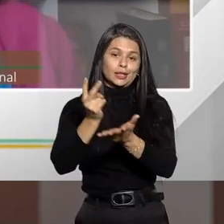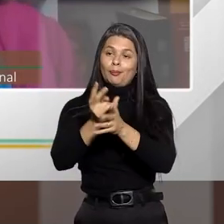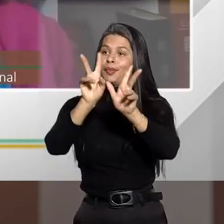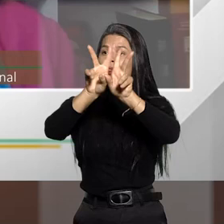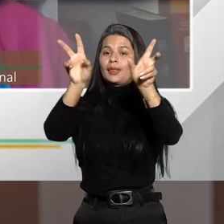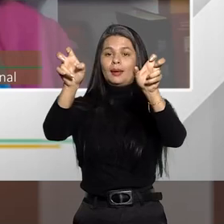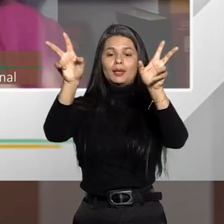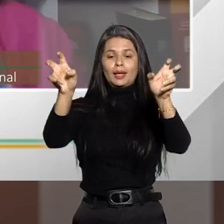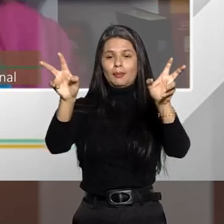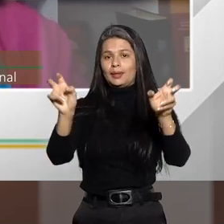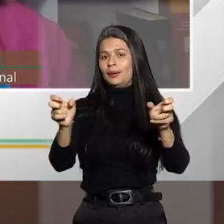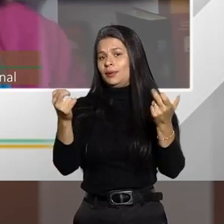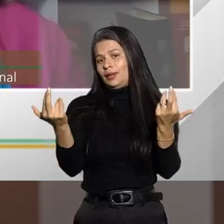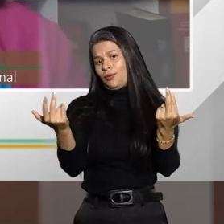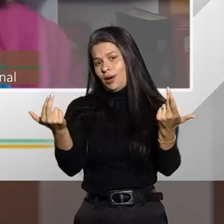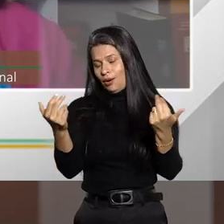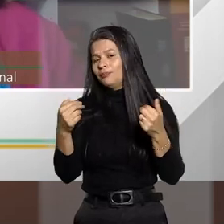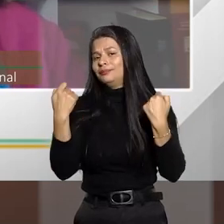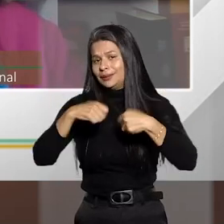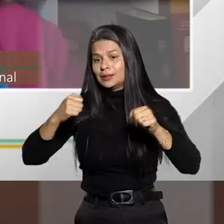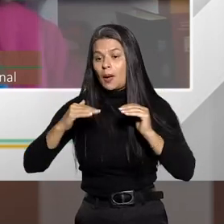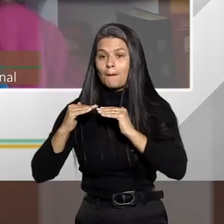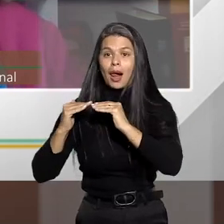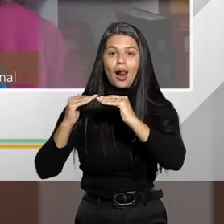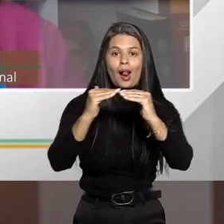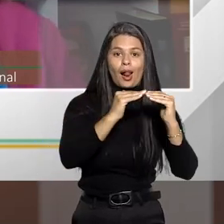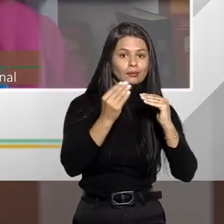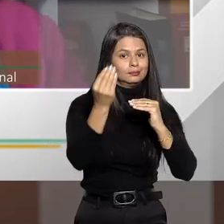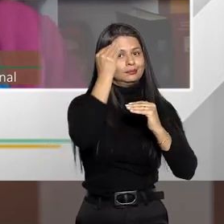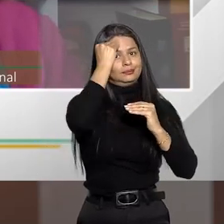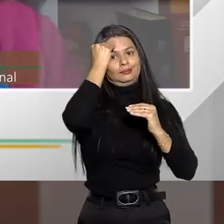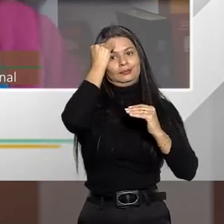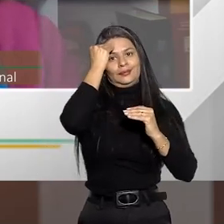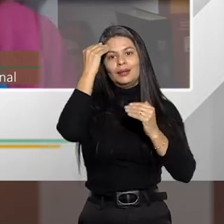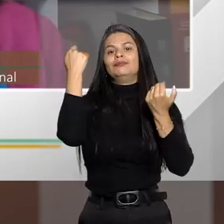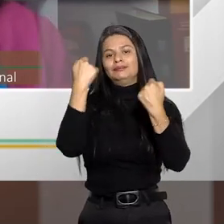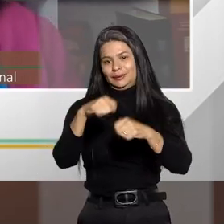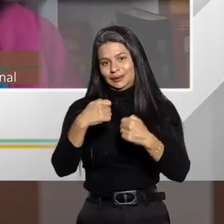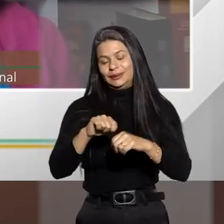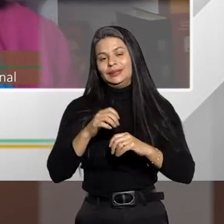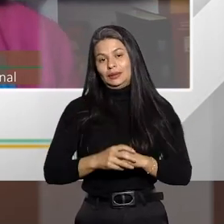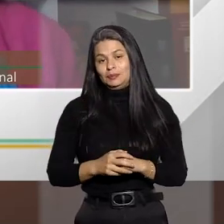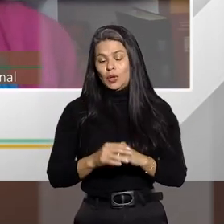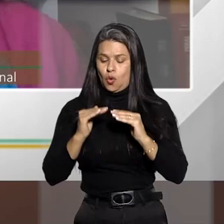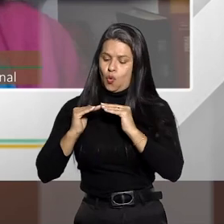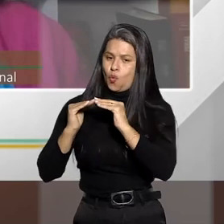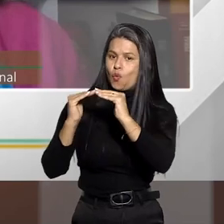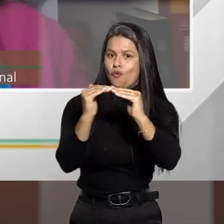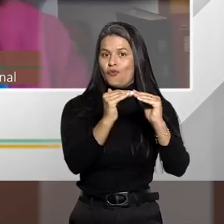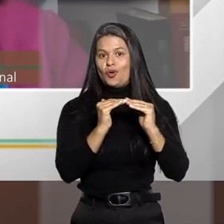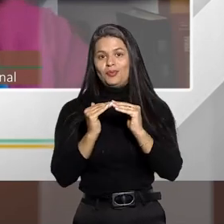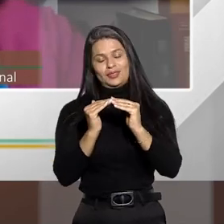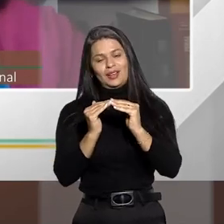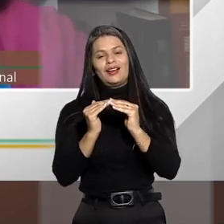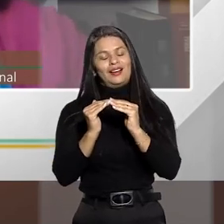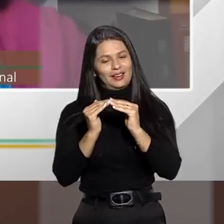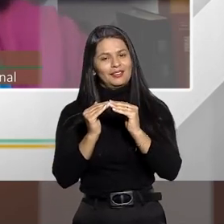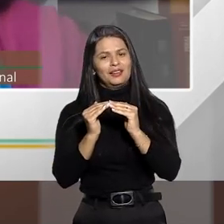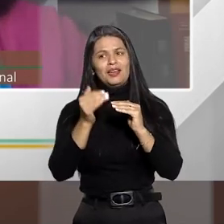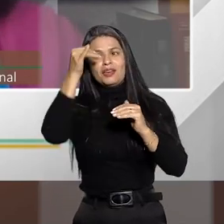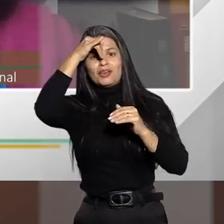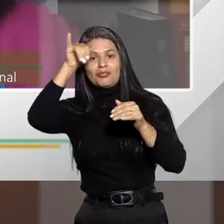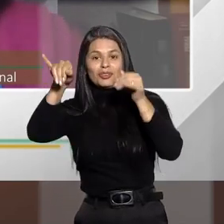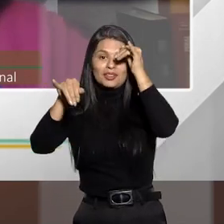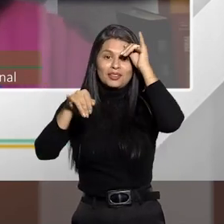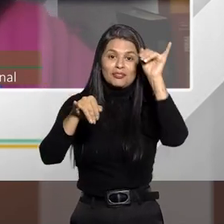temática e a gente precisa de uma uniformização desse entendimento, né? Então, uniformizar e, obviamente, evitar que novos